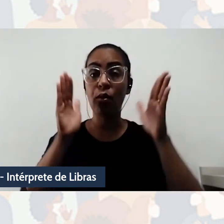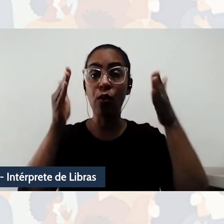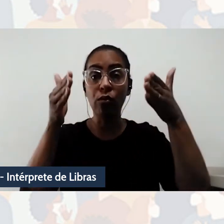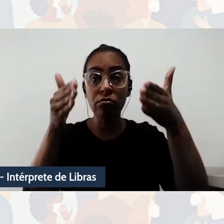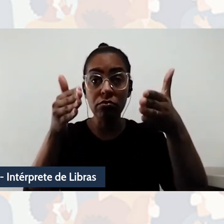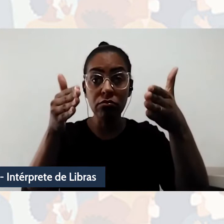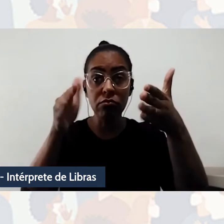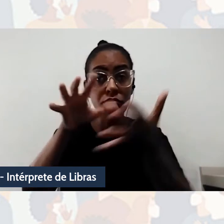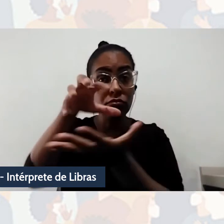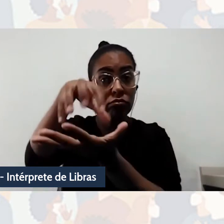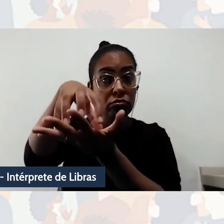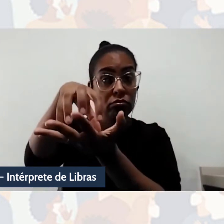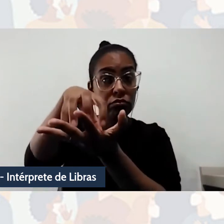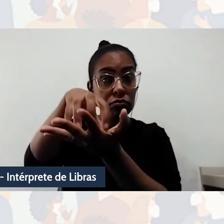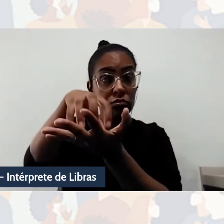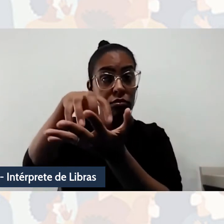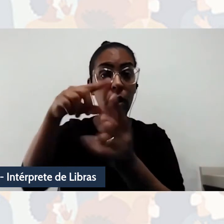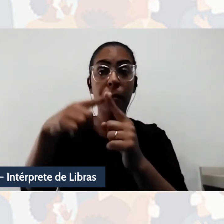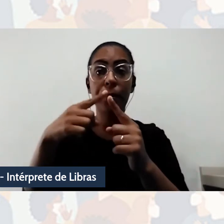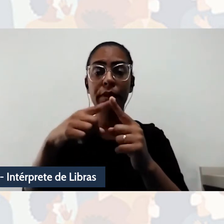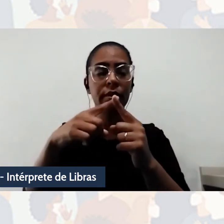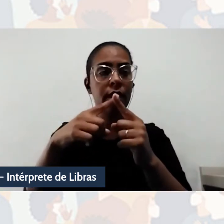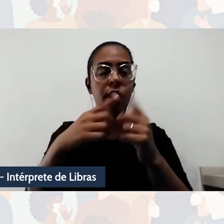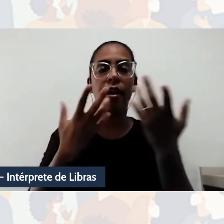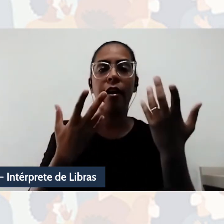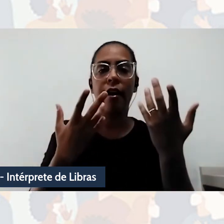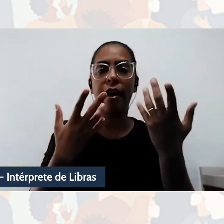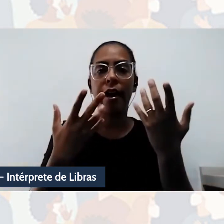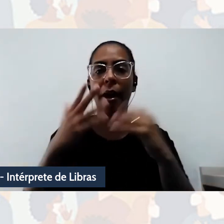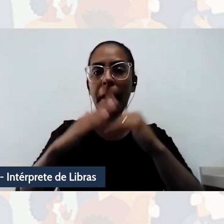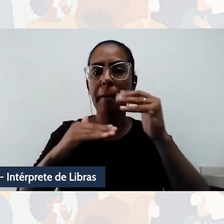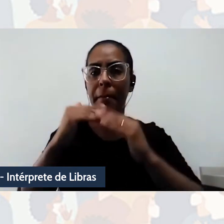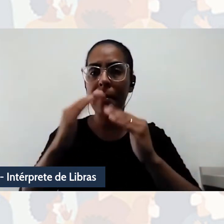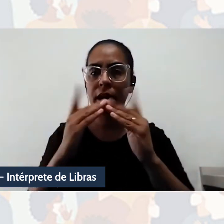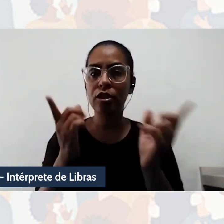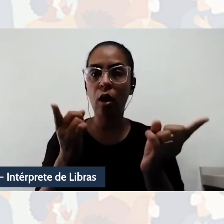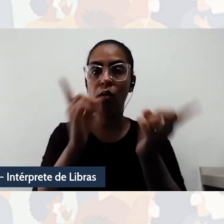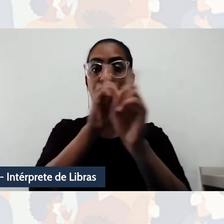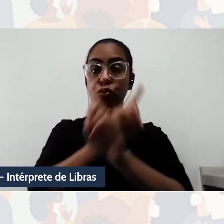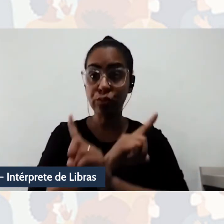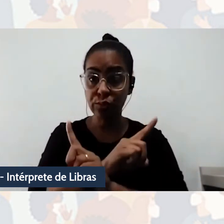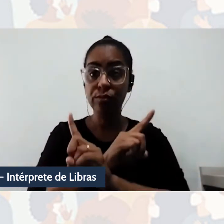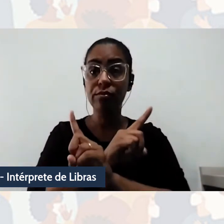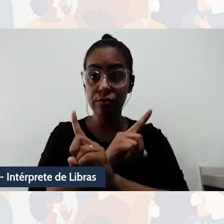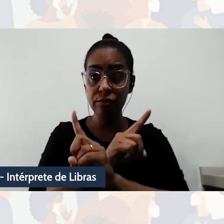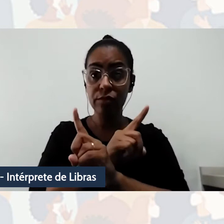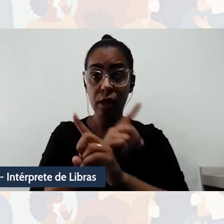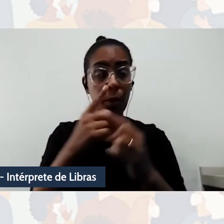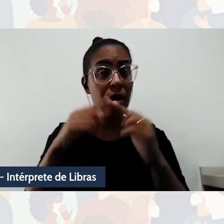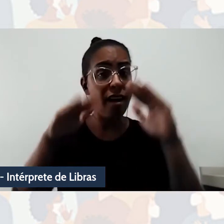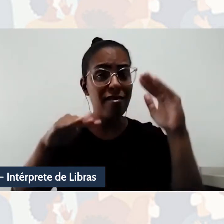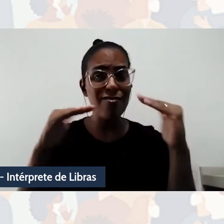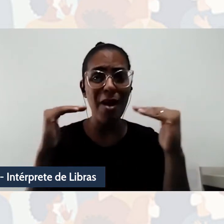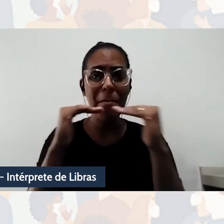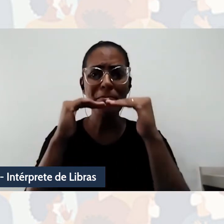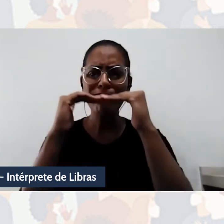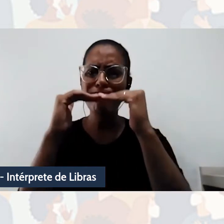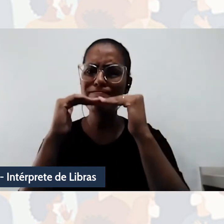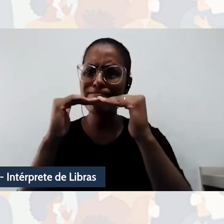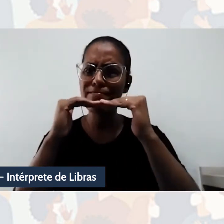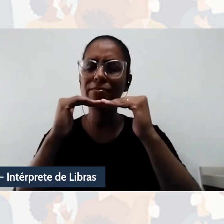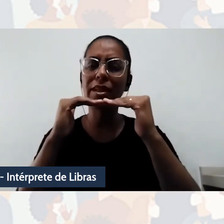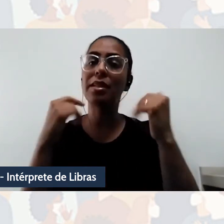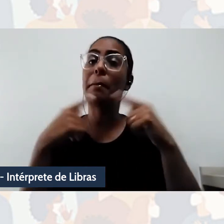contradiscurso, ou seja, práticas contrárias a essa ordem hegemônica por explicitar como os sujeitos